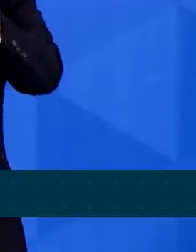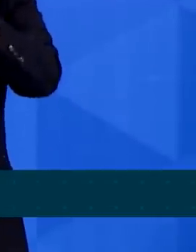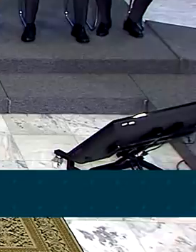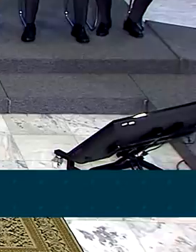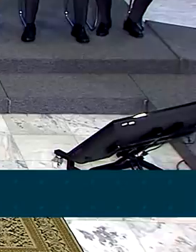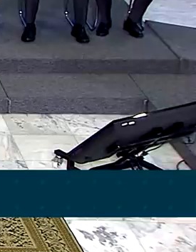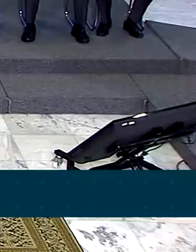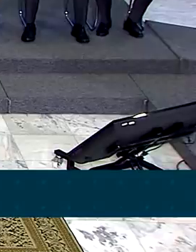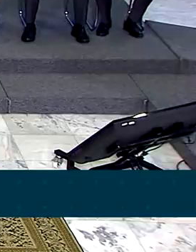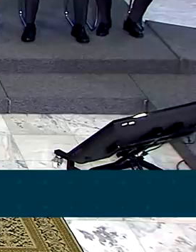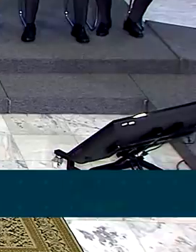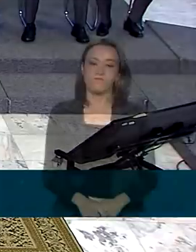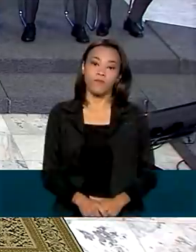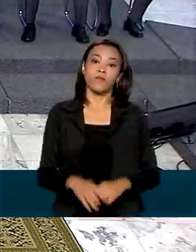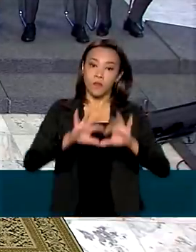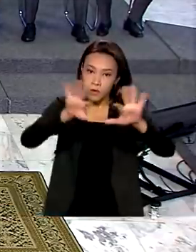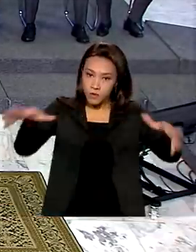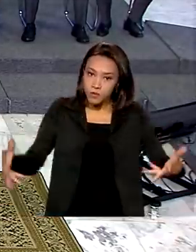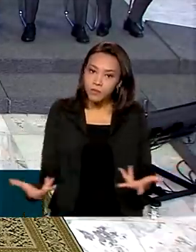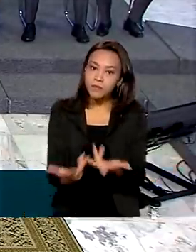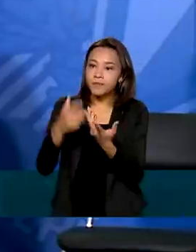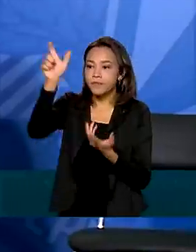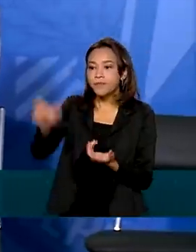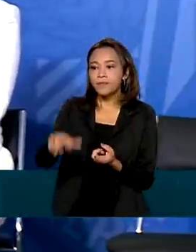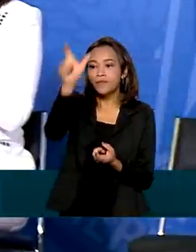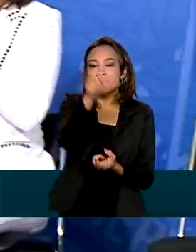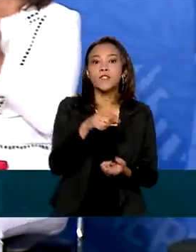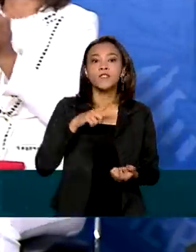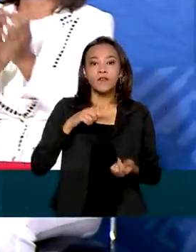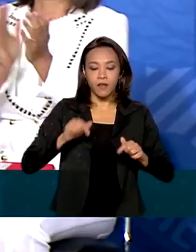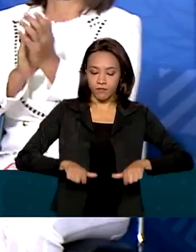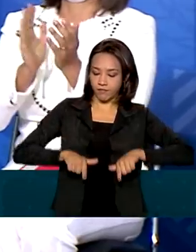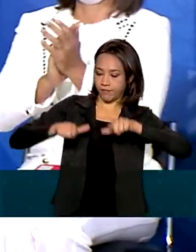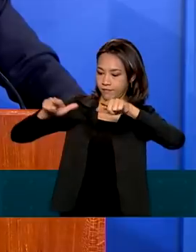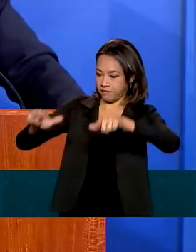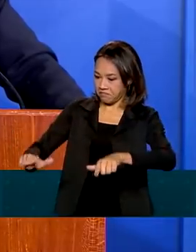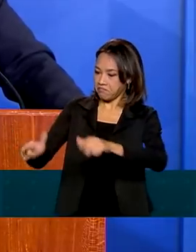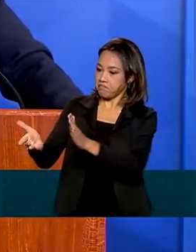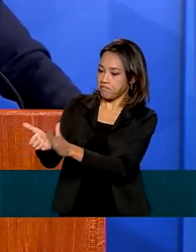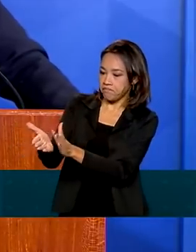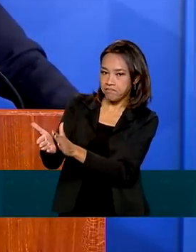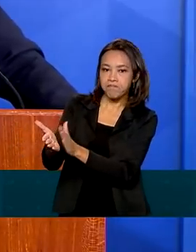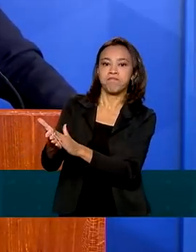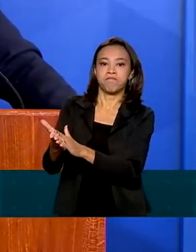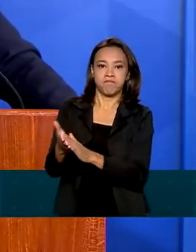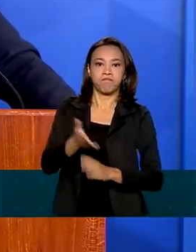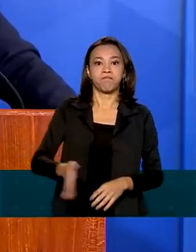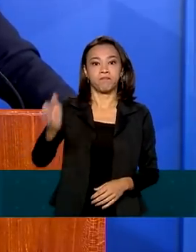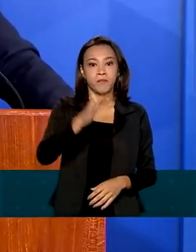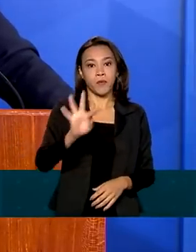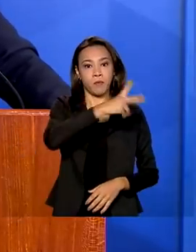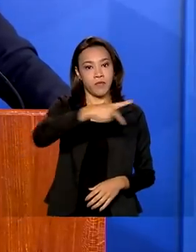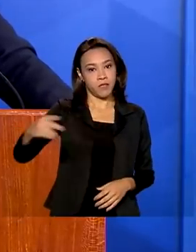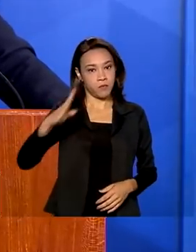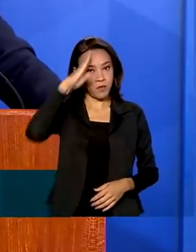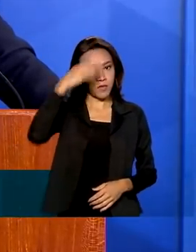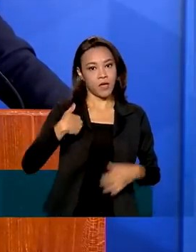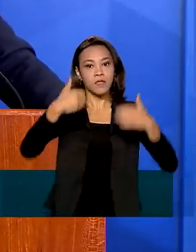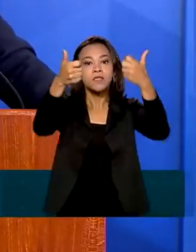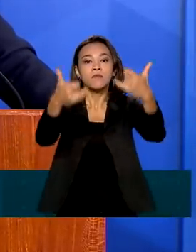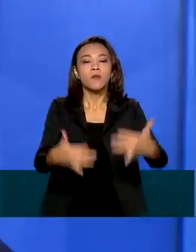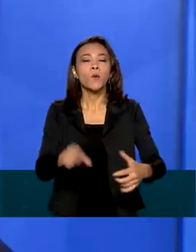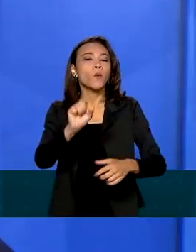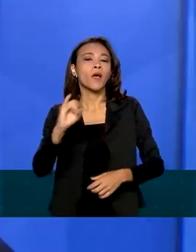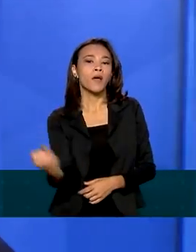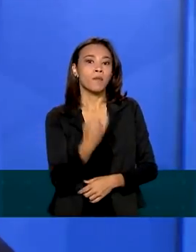Os homenageados também receberam diplomas de reconhecimento. O presidente Jair Bolsonaro destacou a